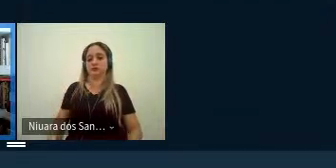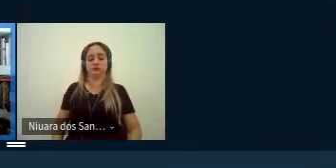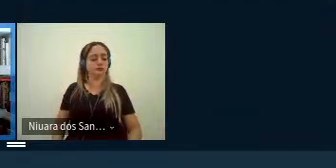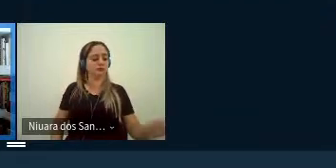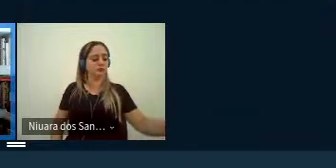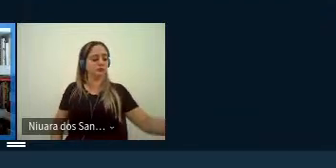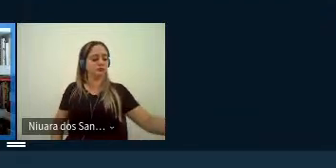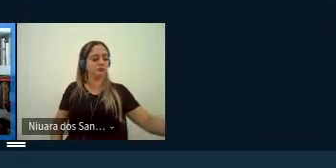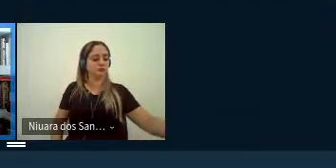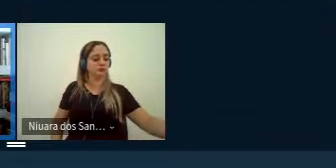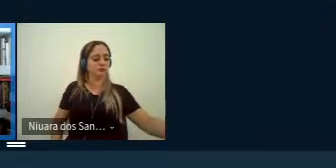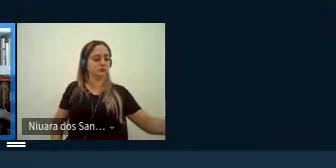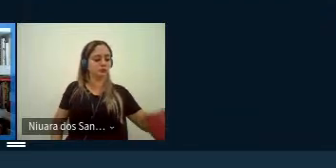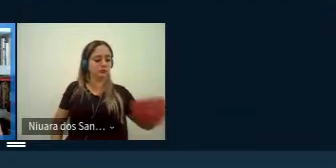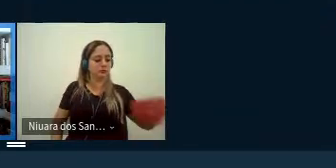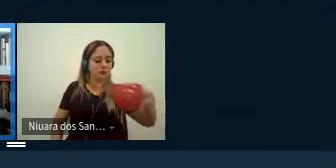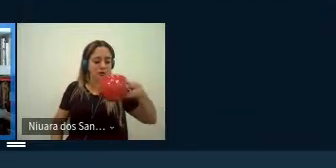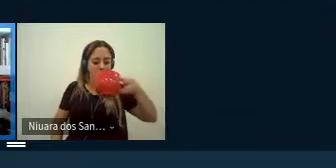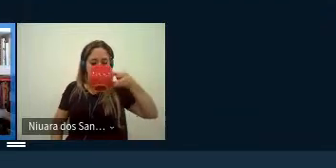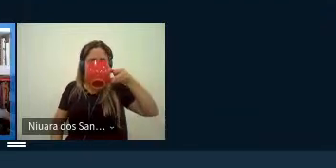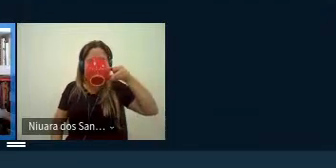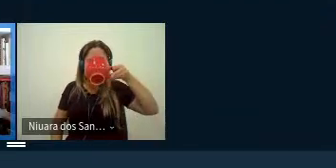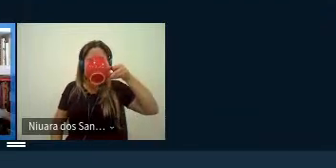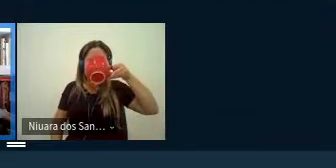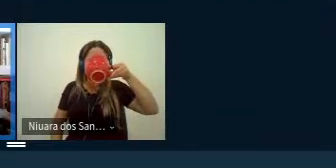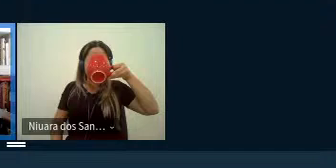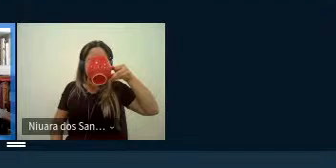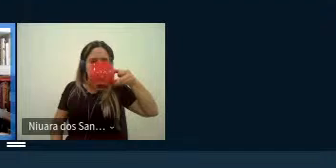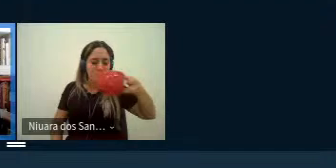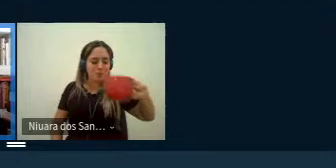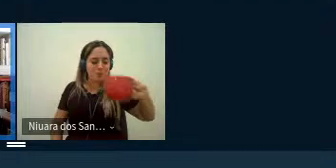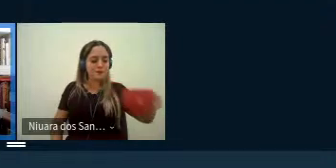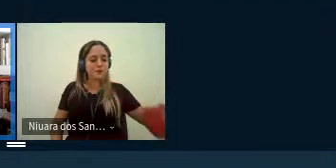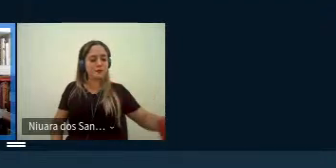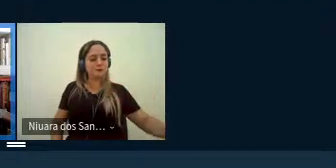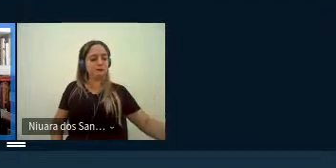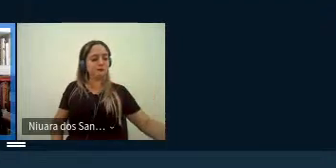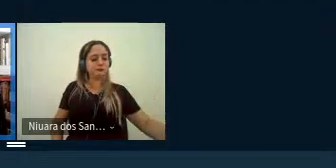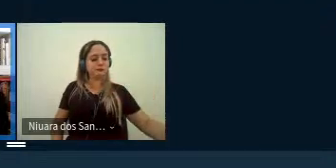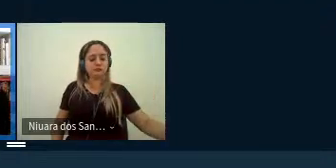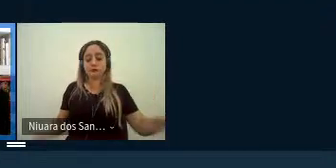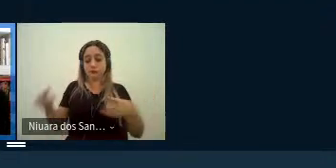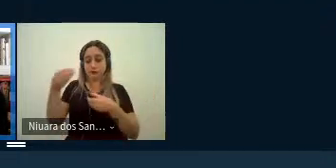estado marginalizado da mulher dentro do campo literário e até mesmo dentro da tradução né